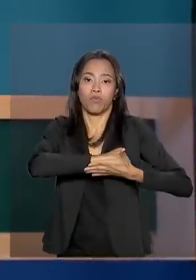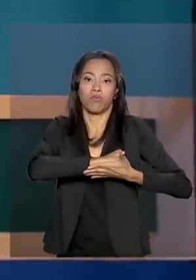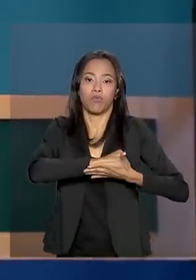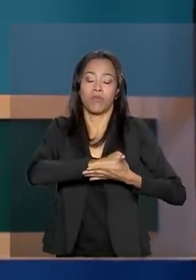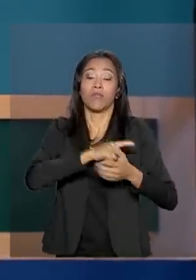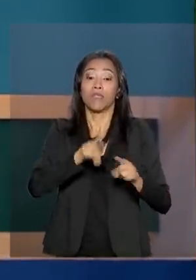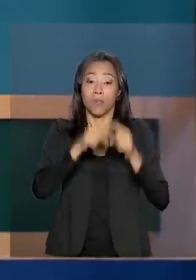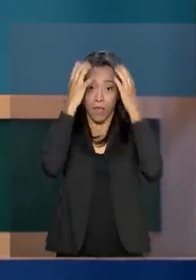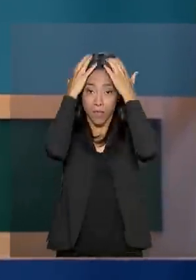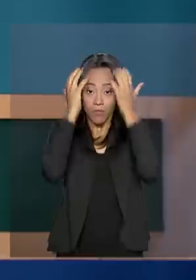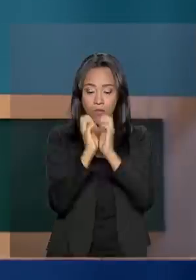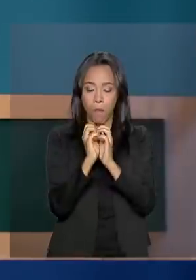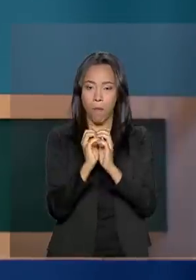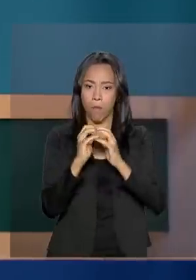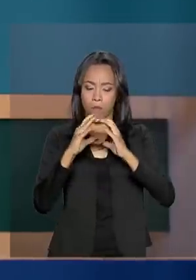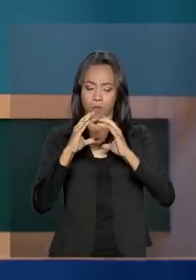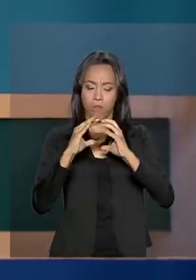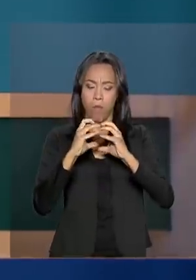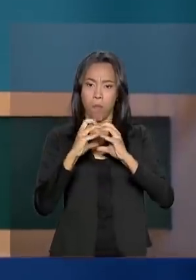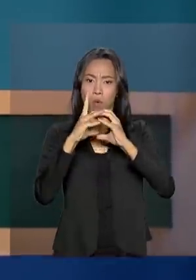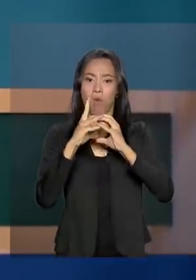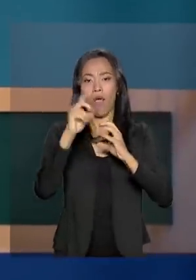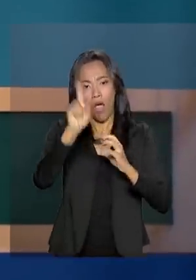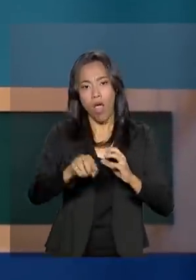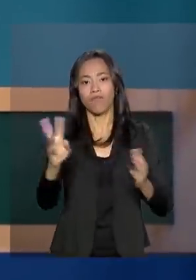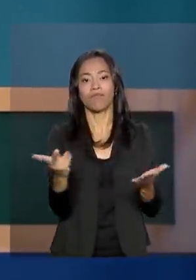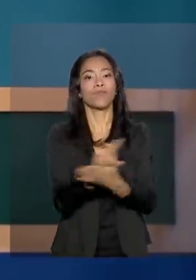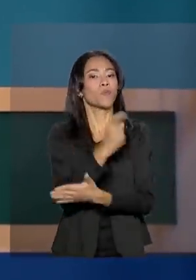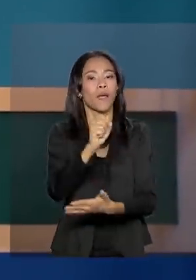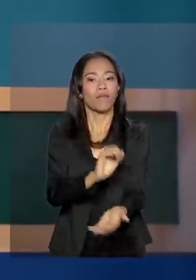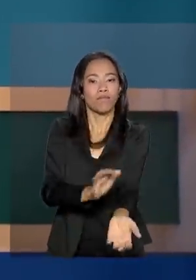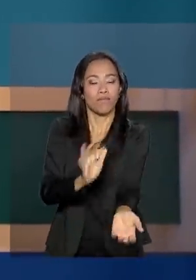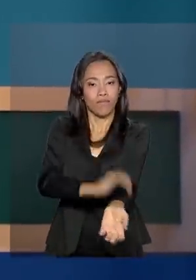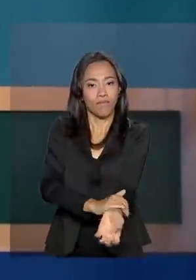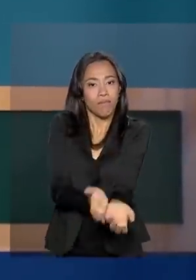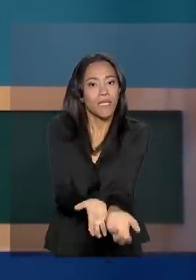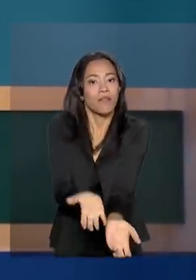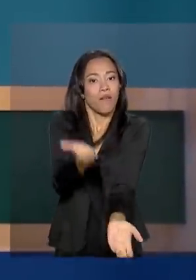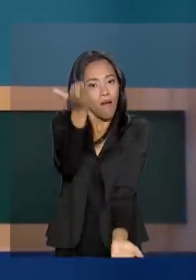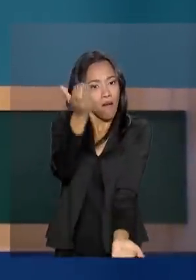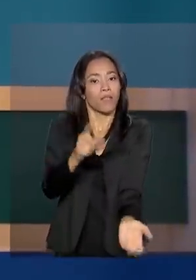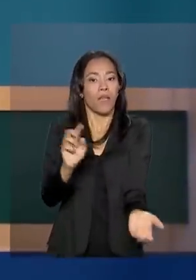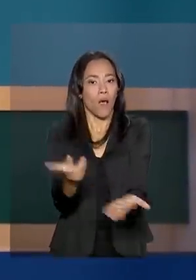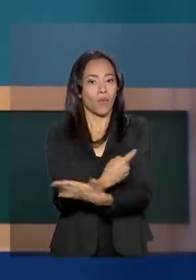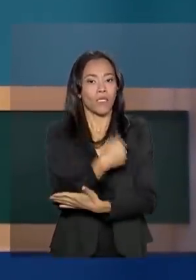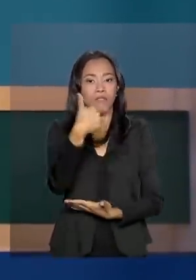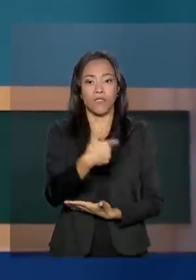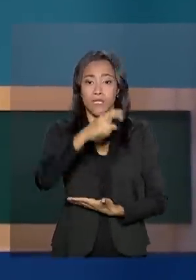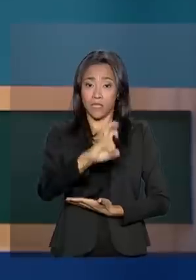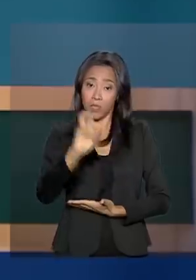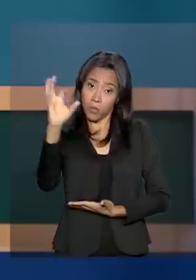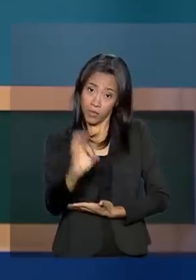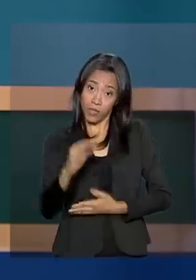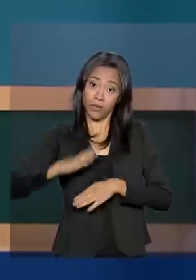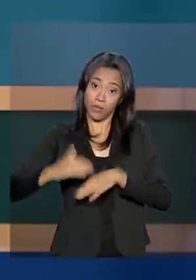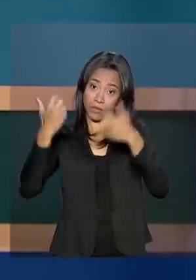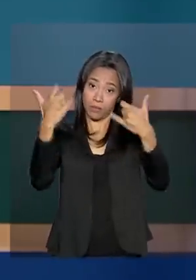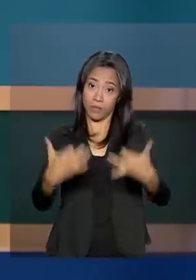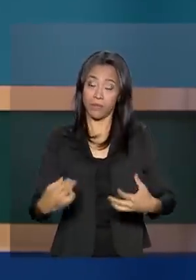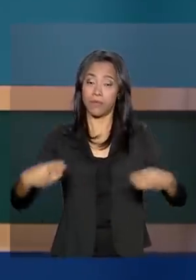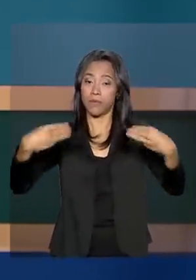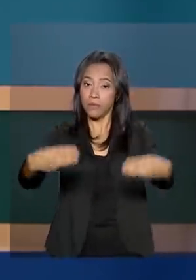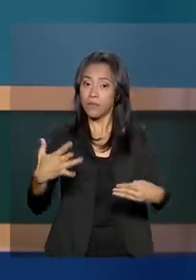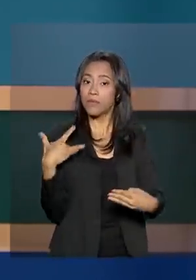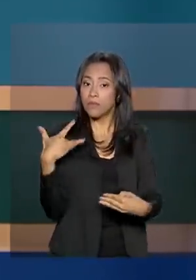A hipertensão, conhecida também como pressão alta, é uma doença que atinge quase 25% da população, segundo o Ministério da Saúde.